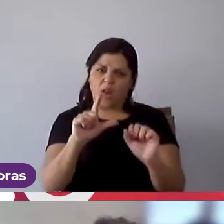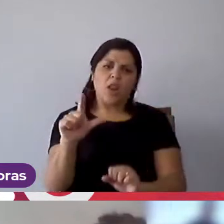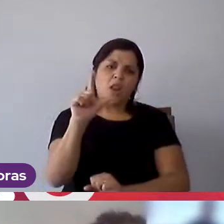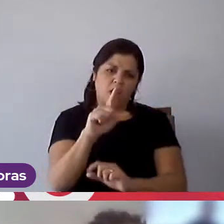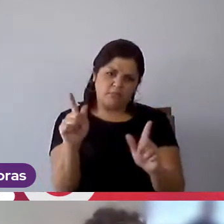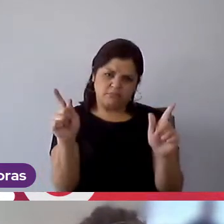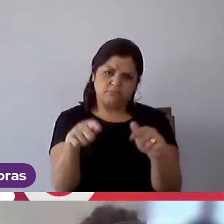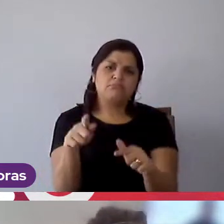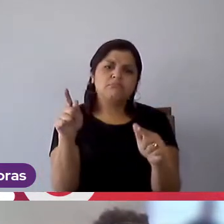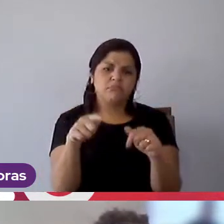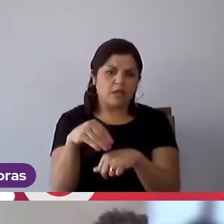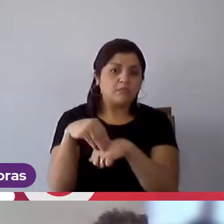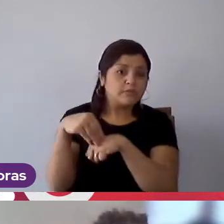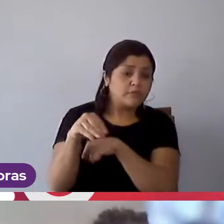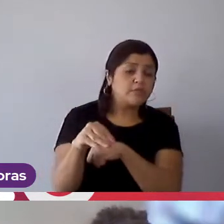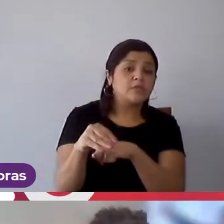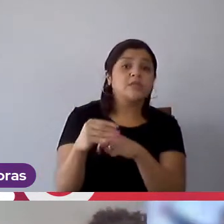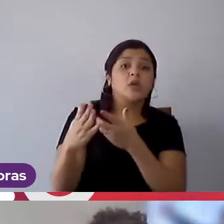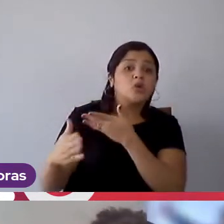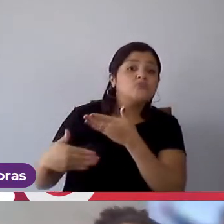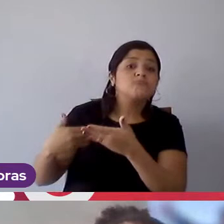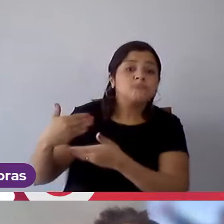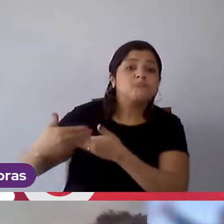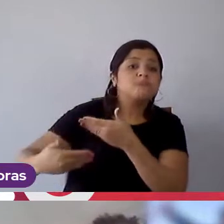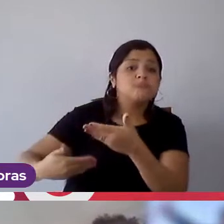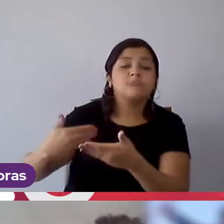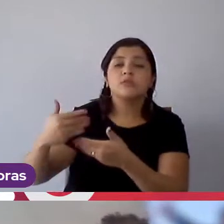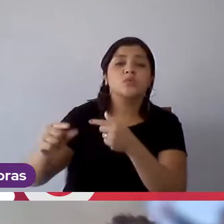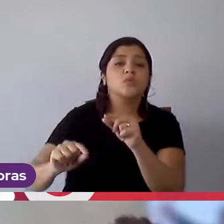é, é um processo que,